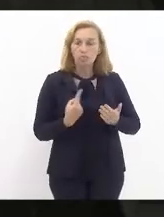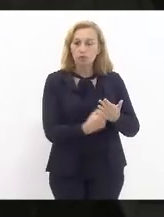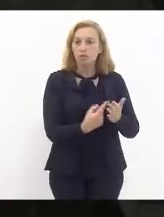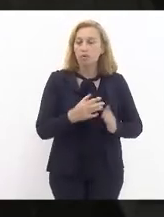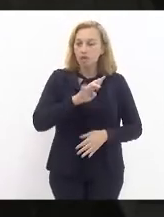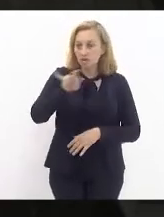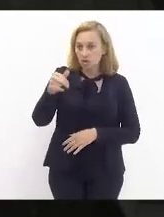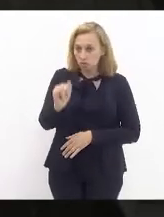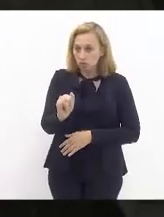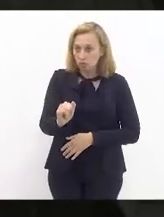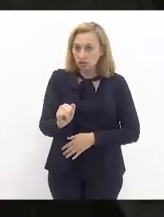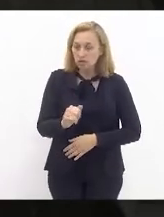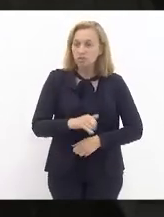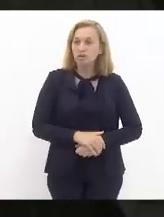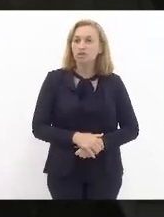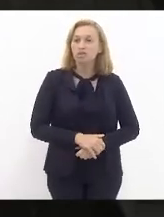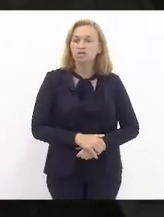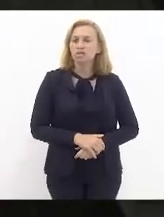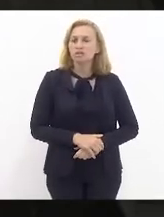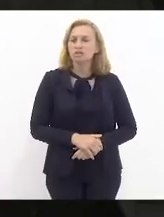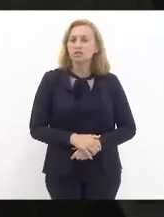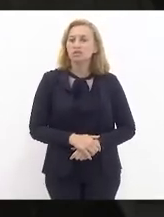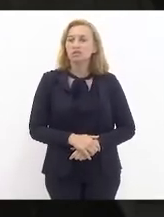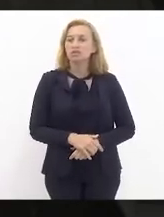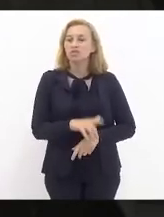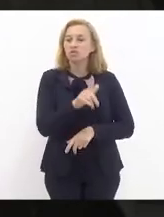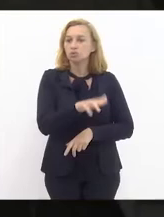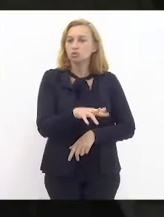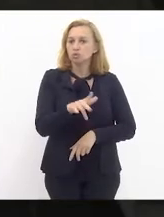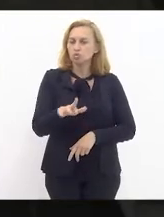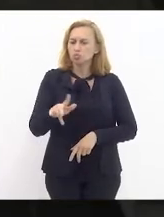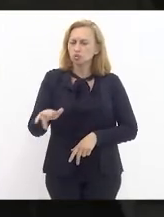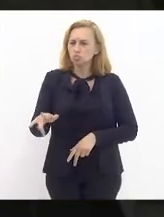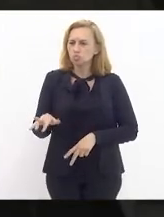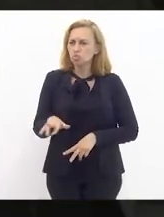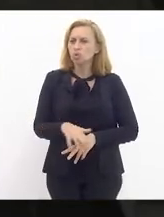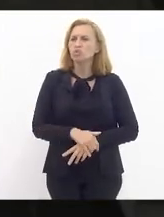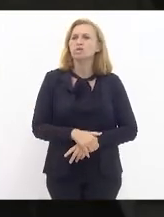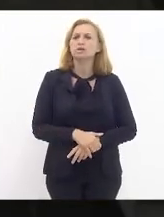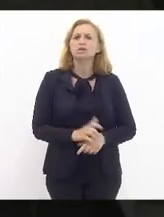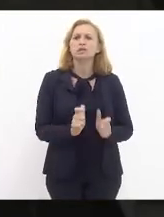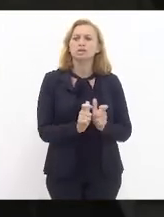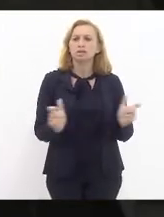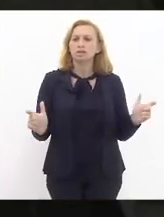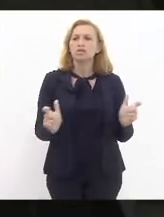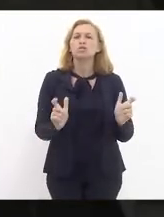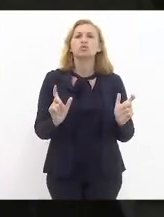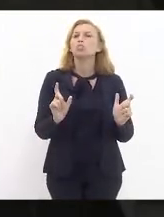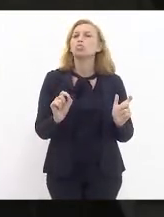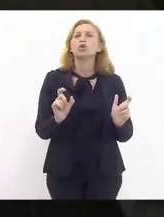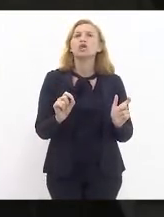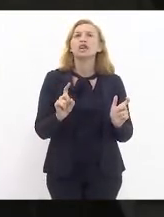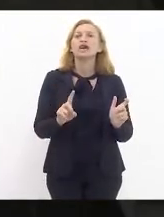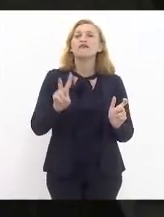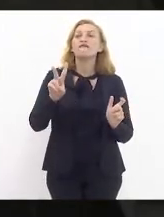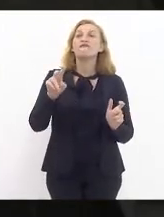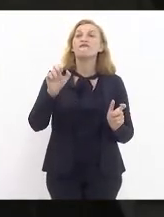é um varejo, deputada Lucinha, mas um varejo imenso. O que é varejo?